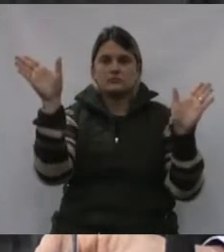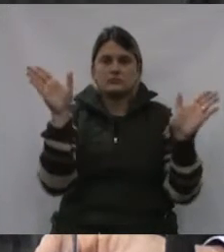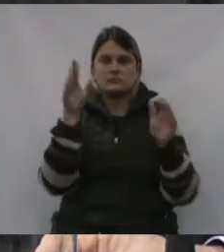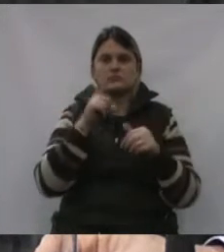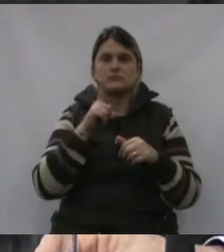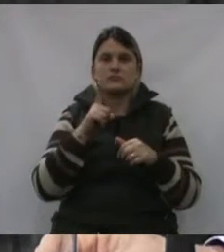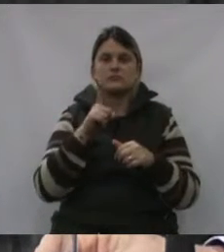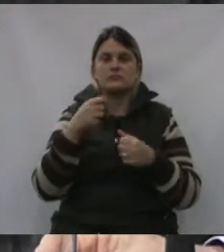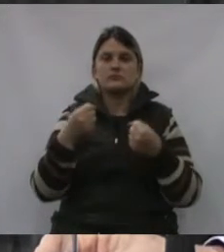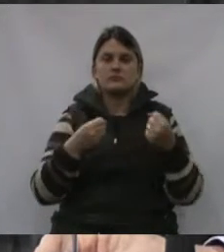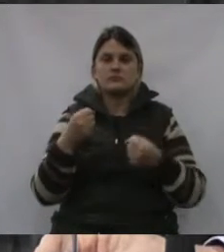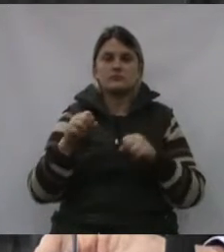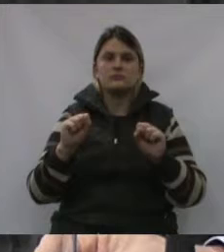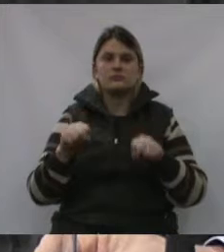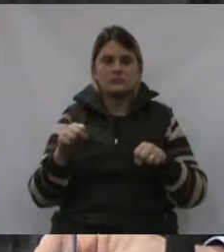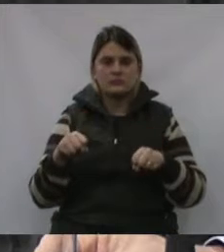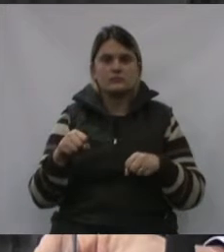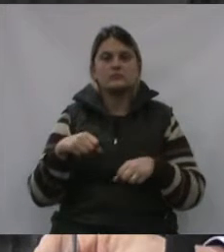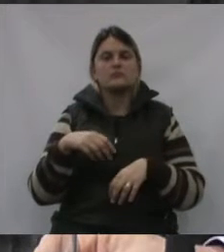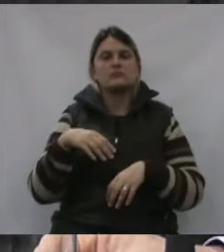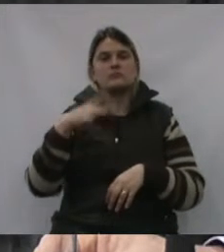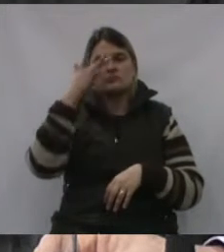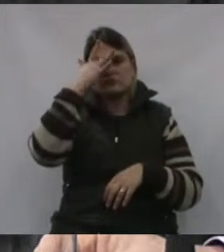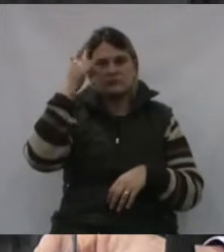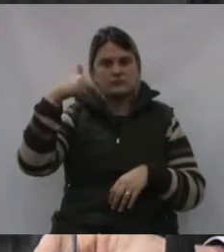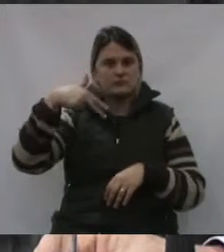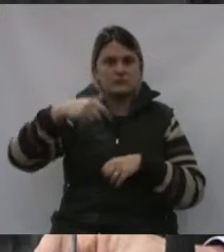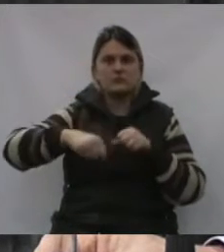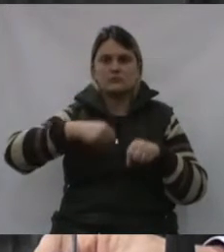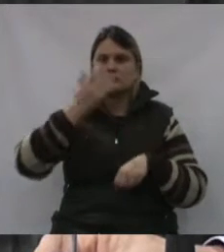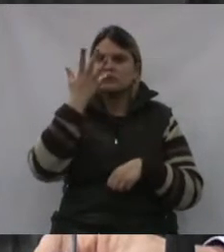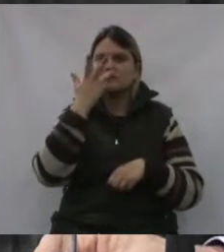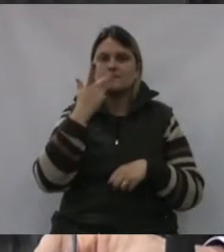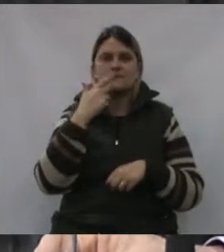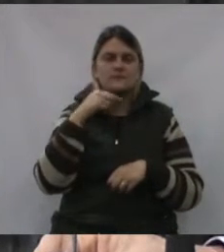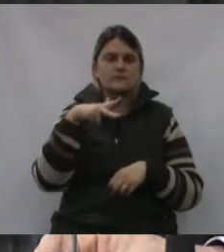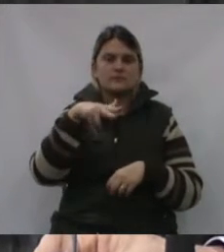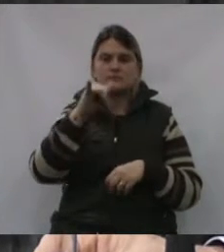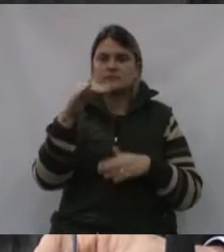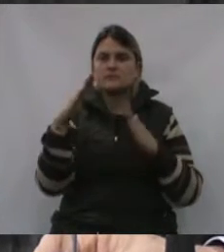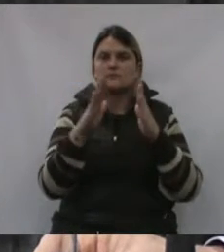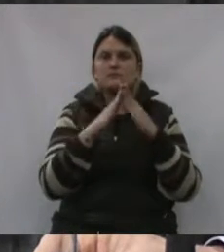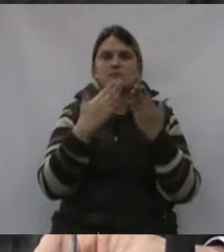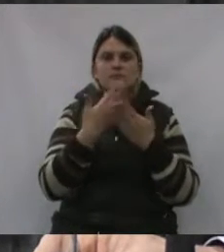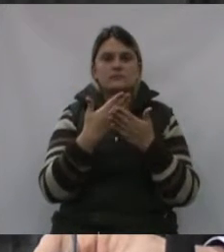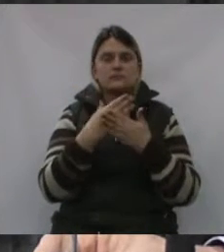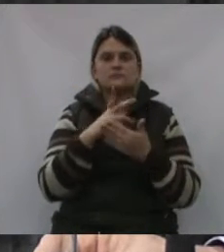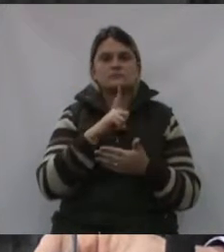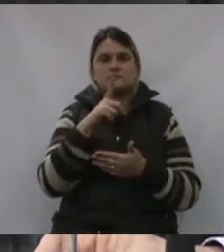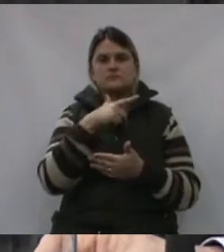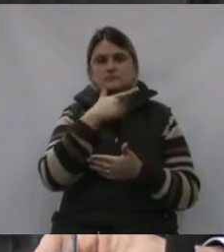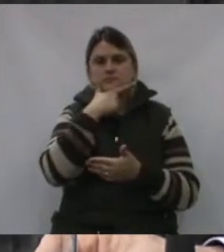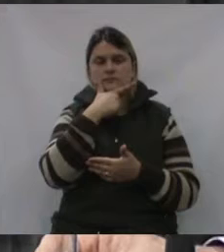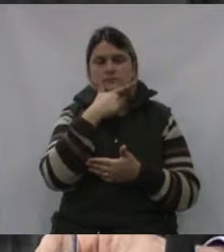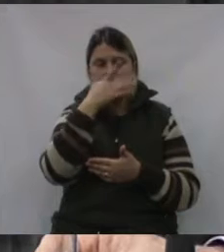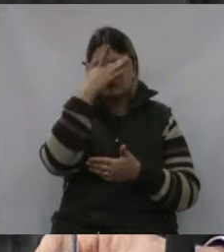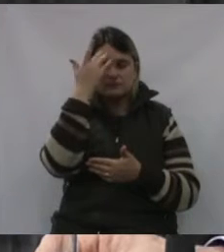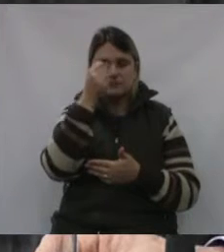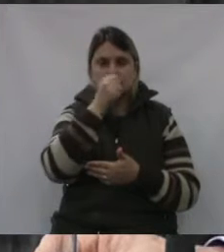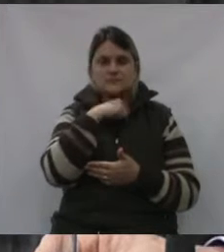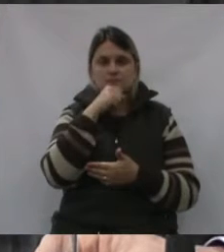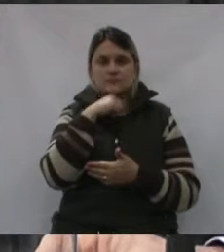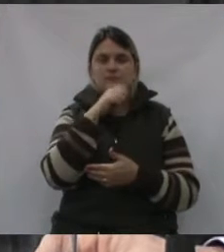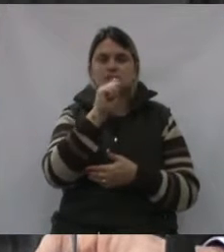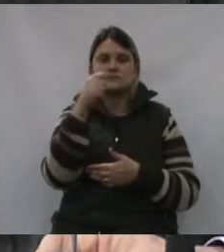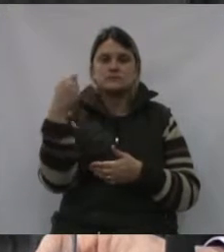passam de carro, moto, pedestres, passa criança ali que vai nas escolas, idosos ali que vão na Associação da